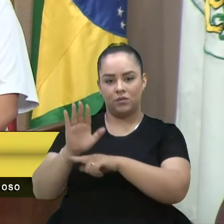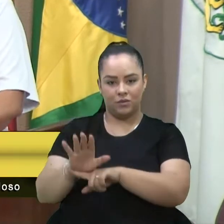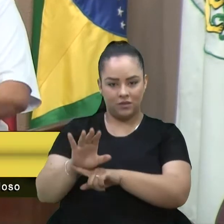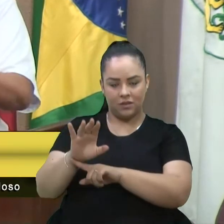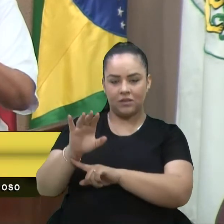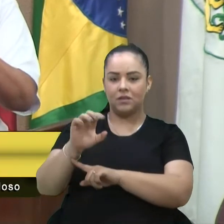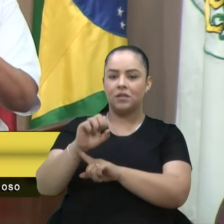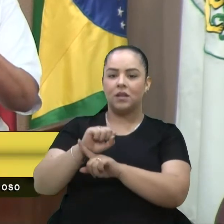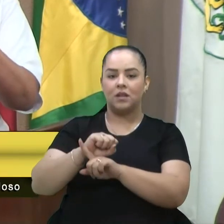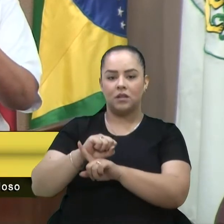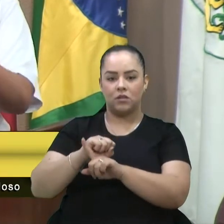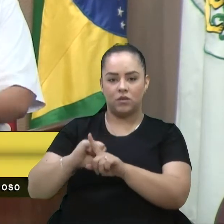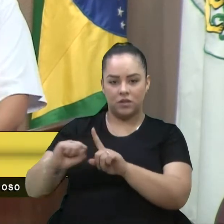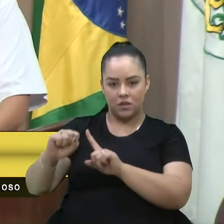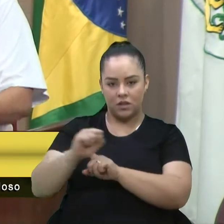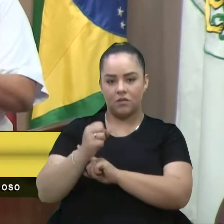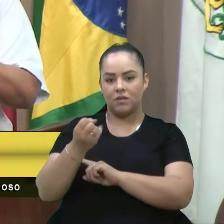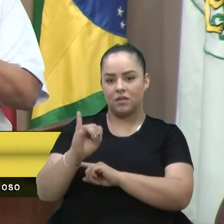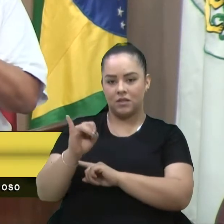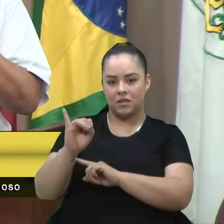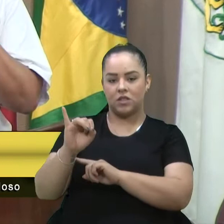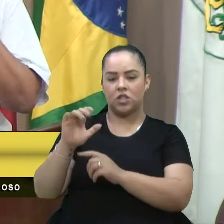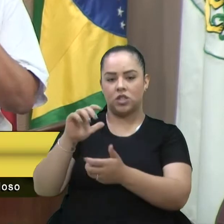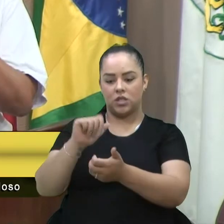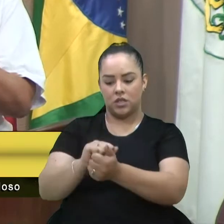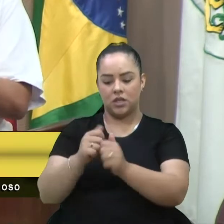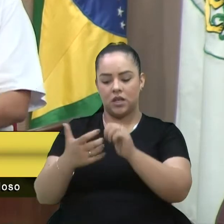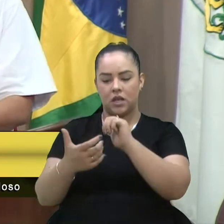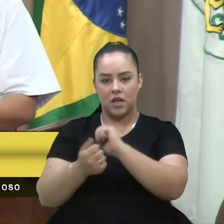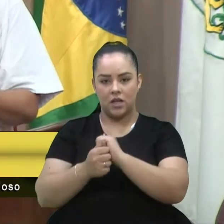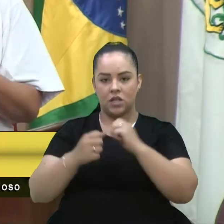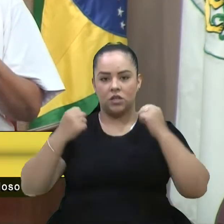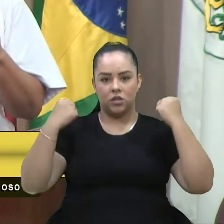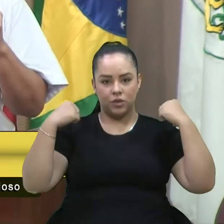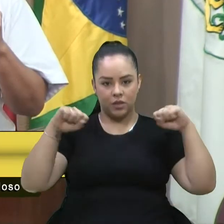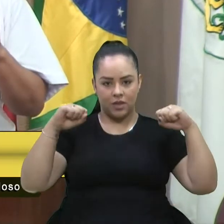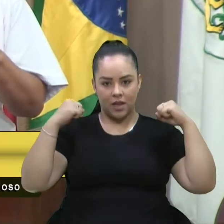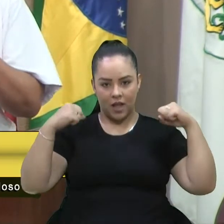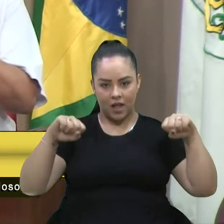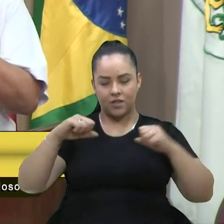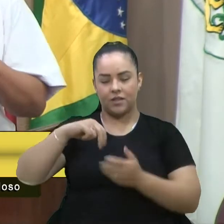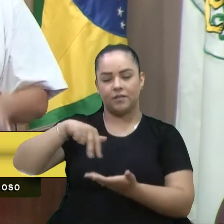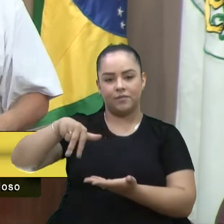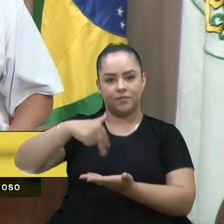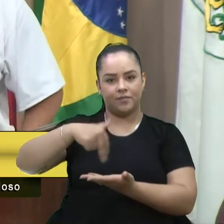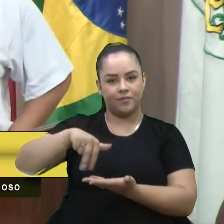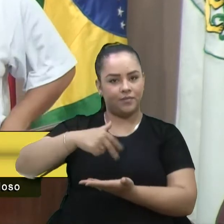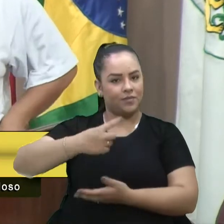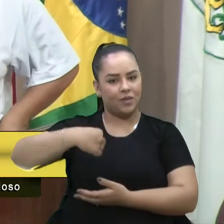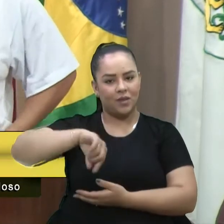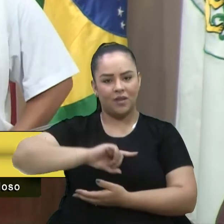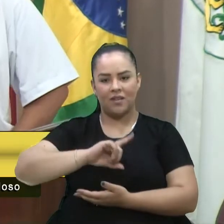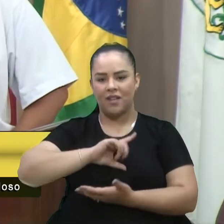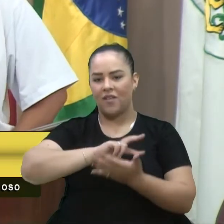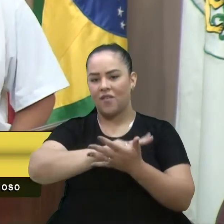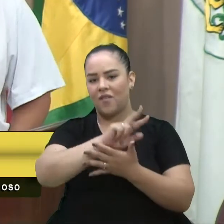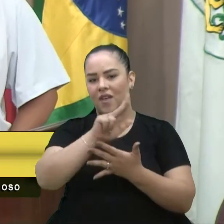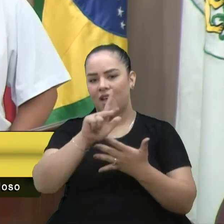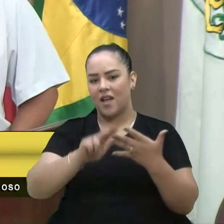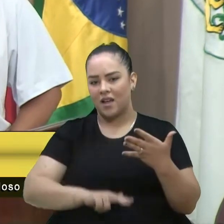artesanal, seja de ginástica, seja de dança. Nós temos muitas atividades,